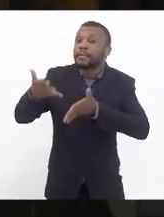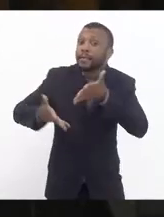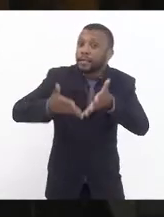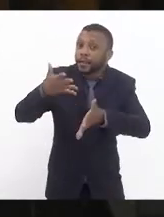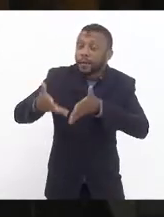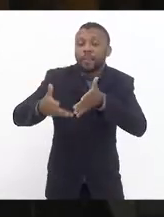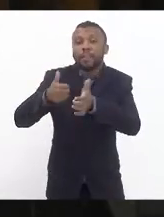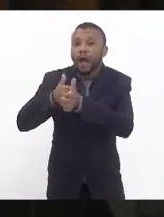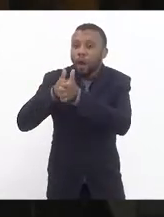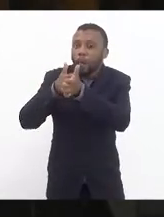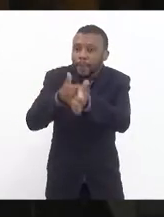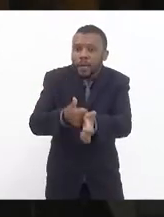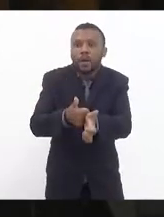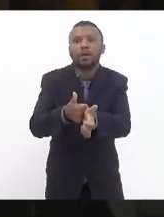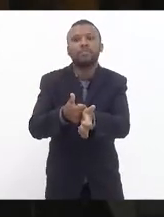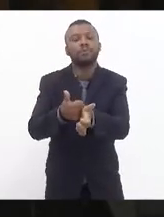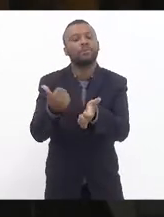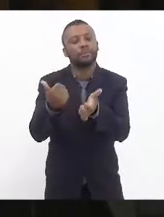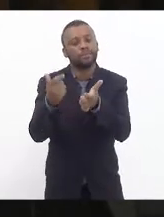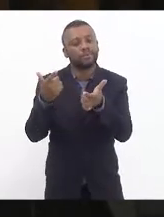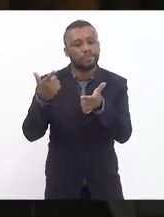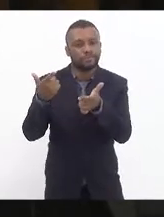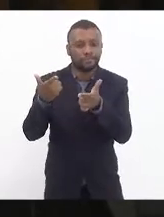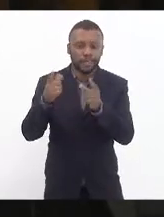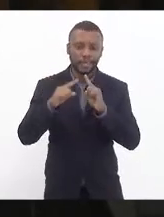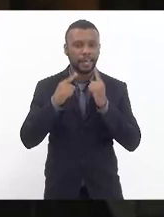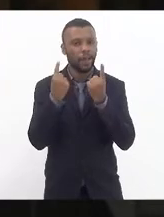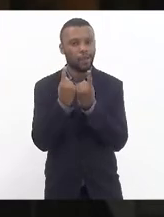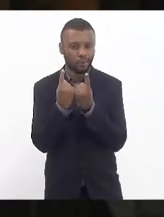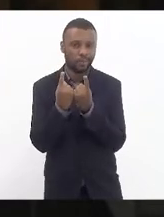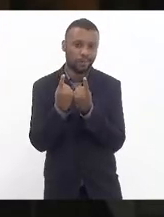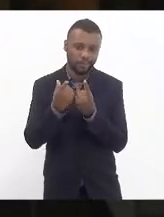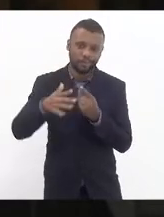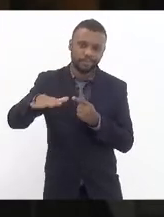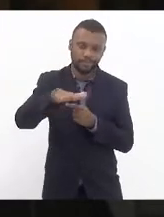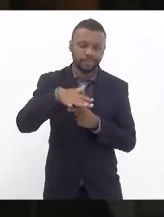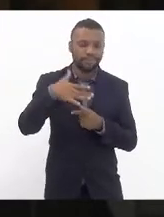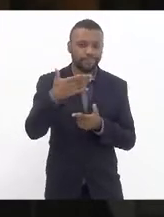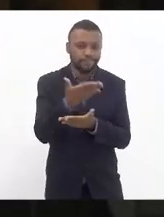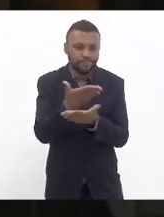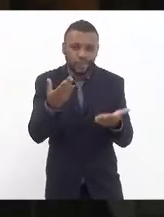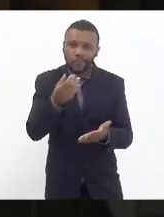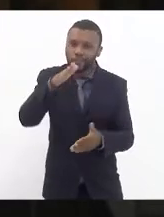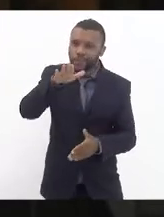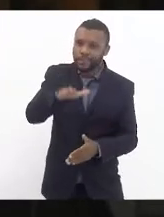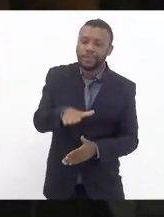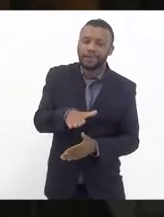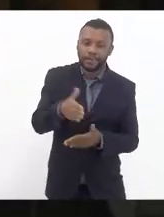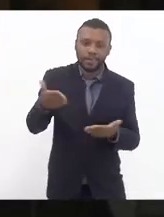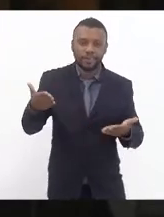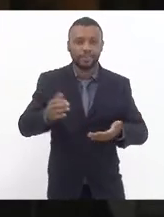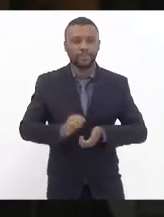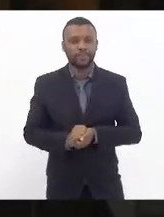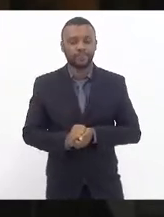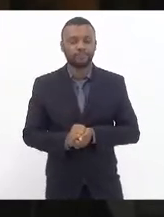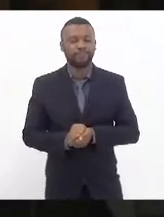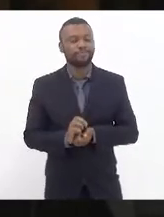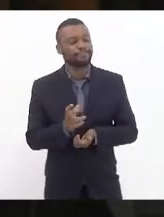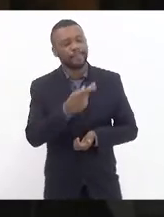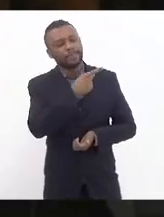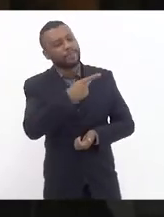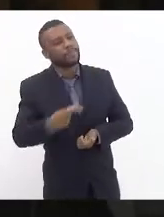acompanhando essa sessão. Senhora presidente, a minha fala vai ser